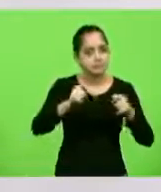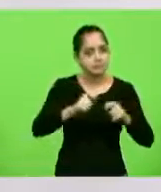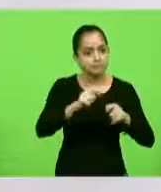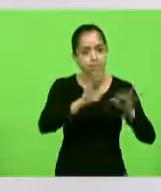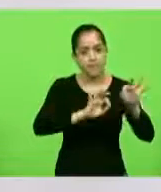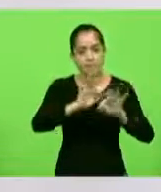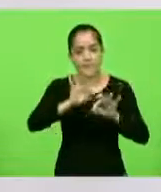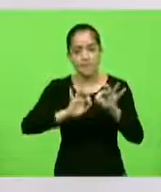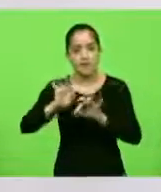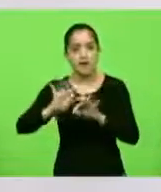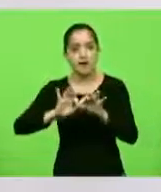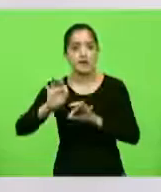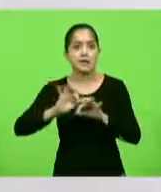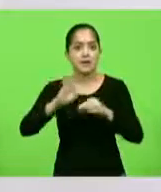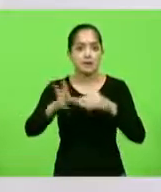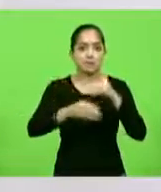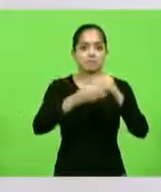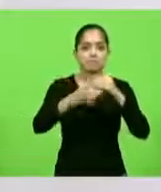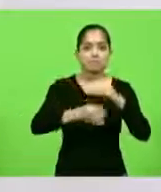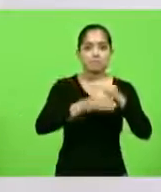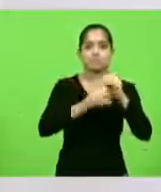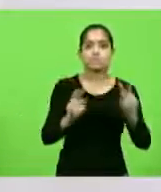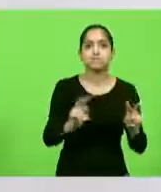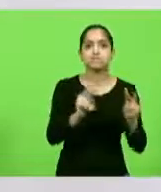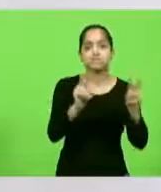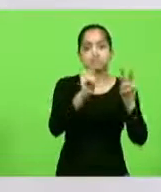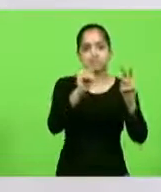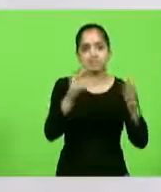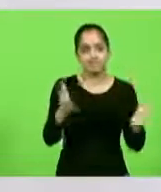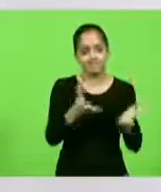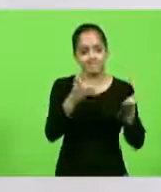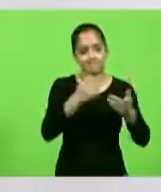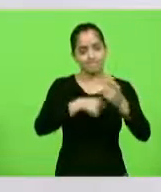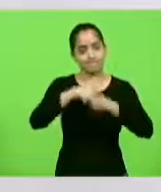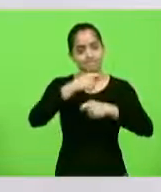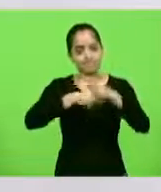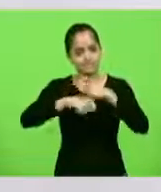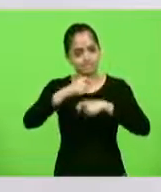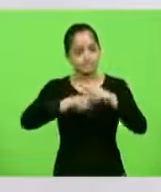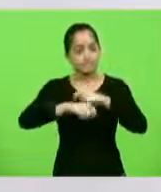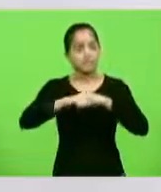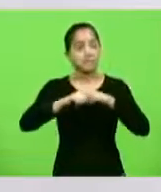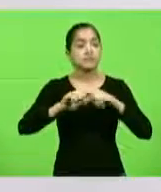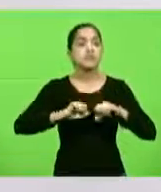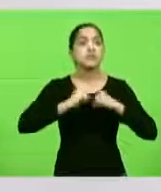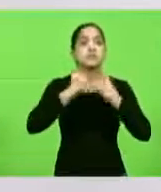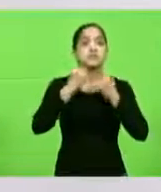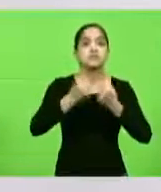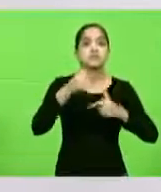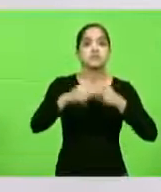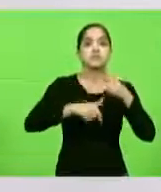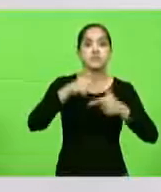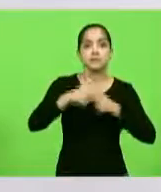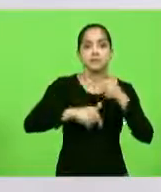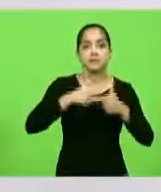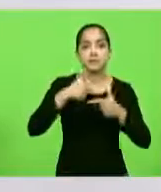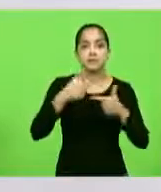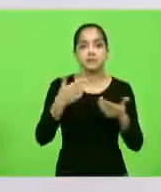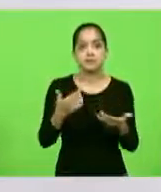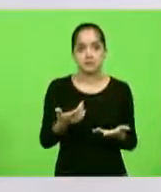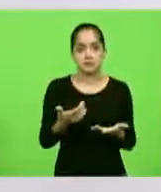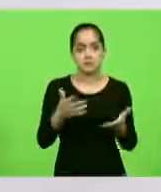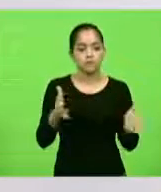valor agregado, fomenta a economia. Então, nós estamos trabalhando com muita dedicação, com muito afinco para que possamos